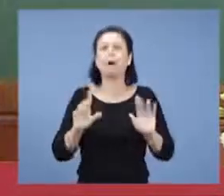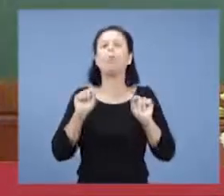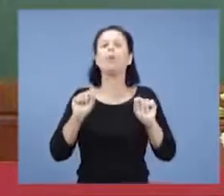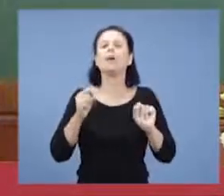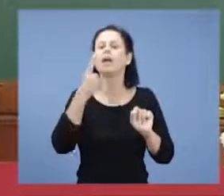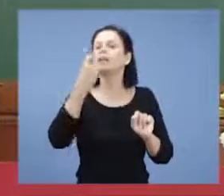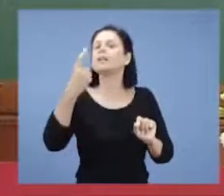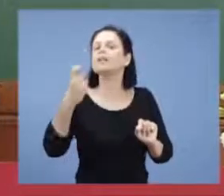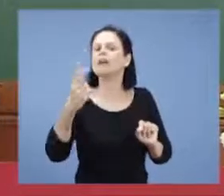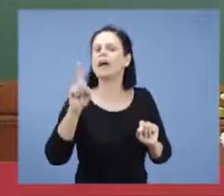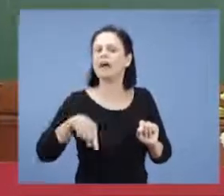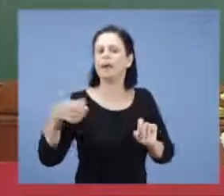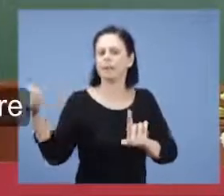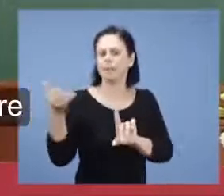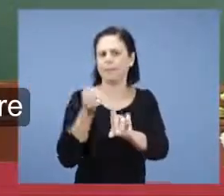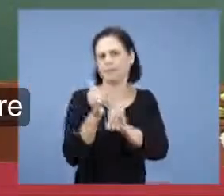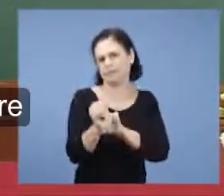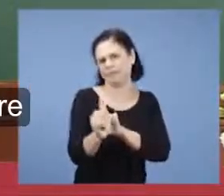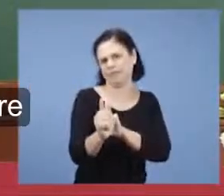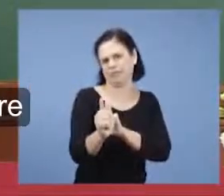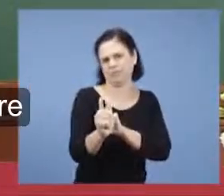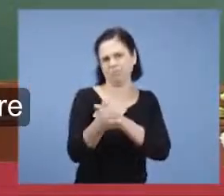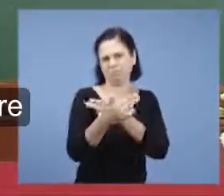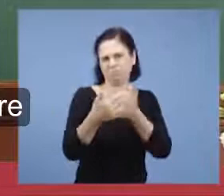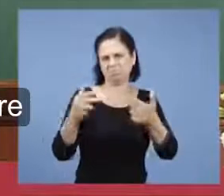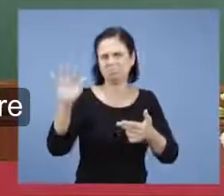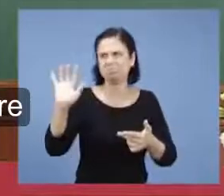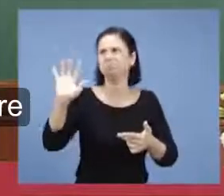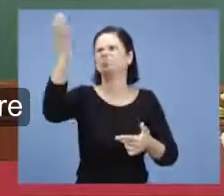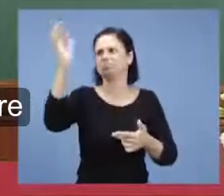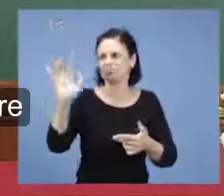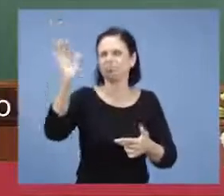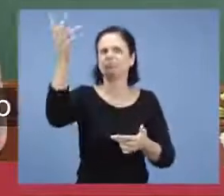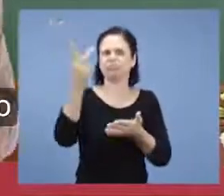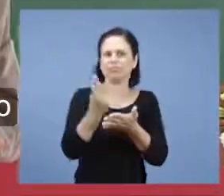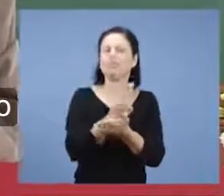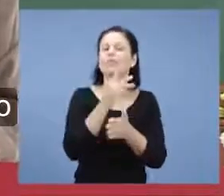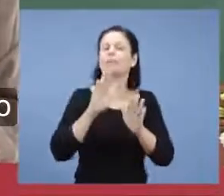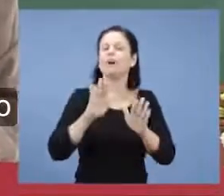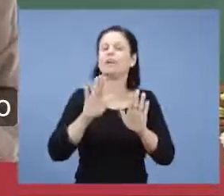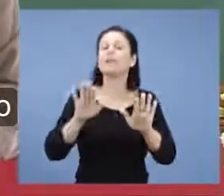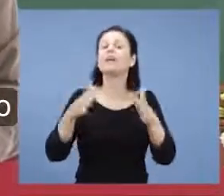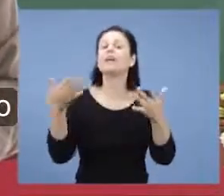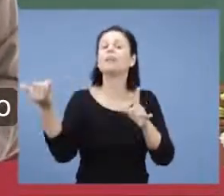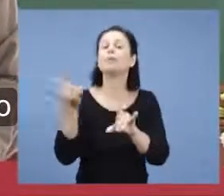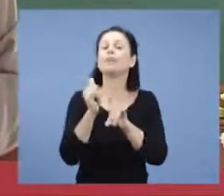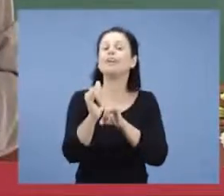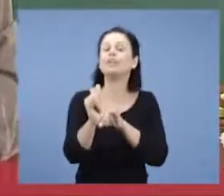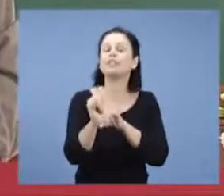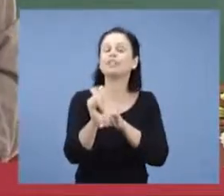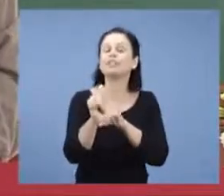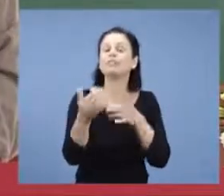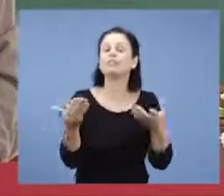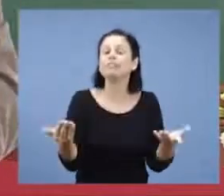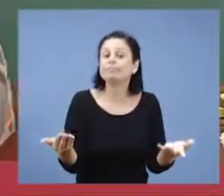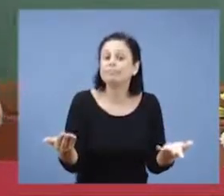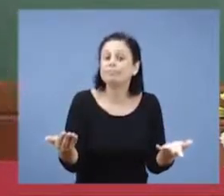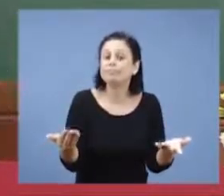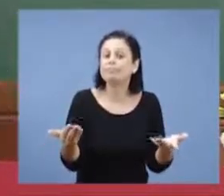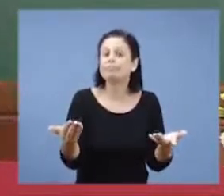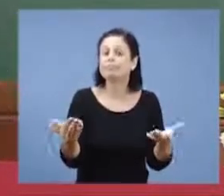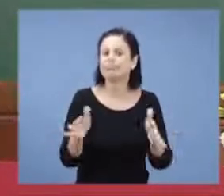que interessa para nós é o profético. As coisas estão acontecendo, então. Onde é que só o profético está aqui? Então nós temos que preparar